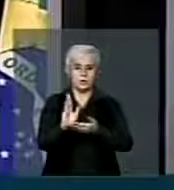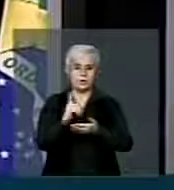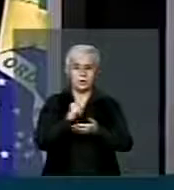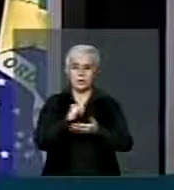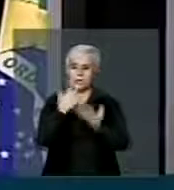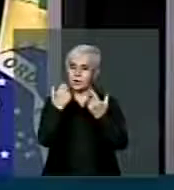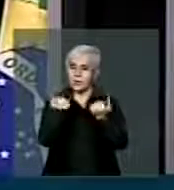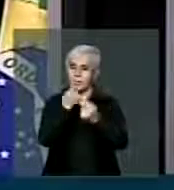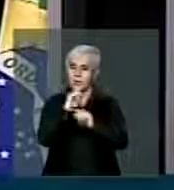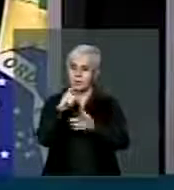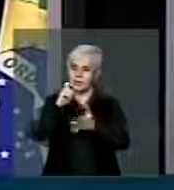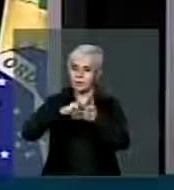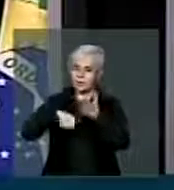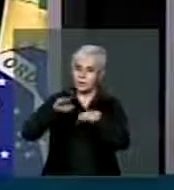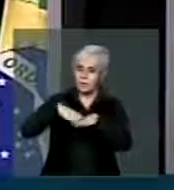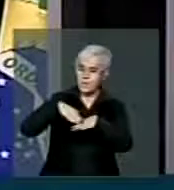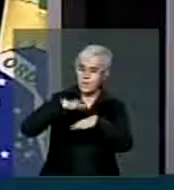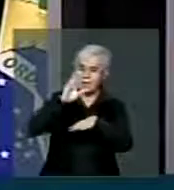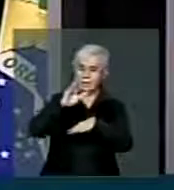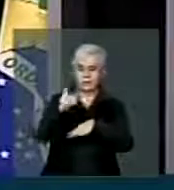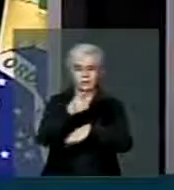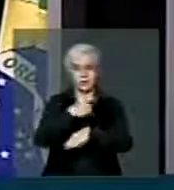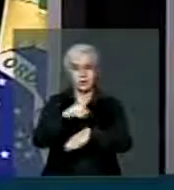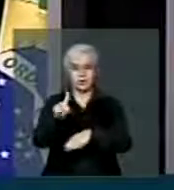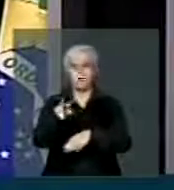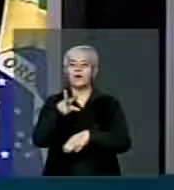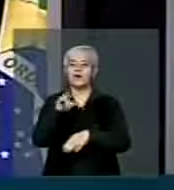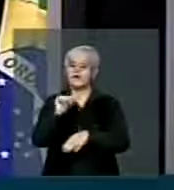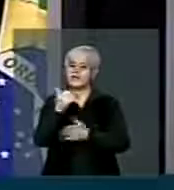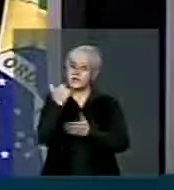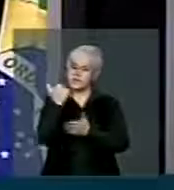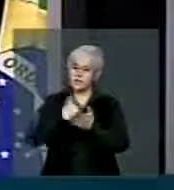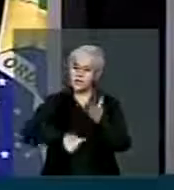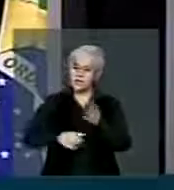impostos. Então o governo vai ter que cortar...